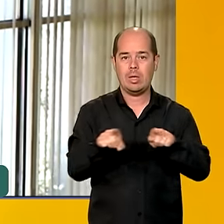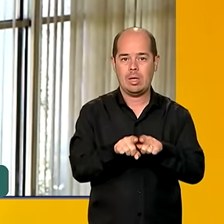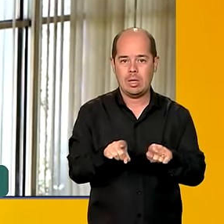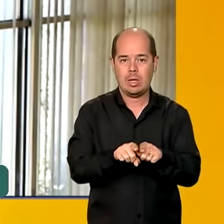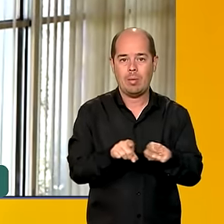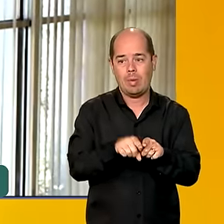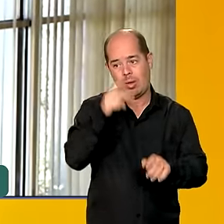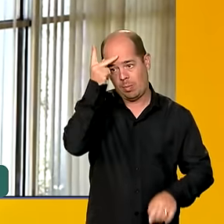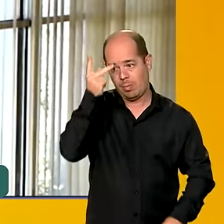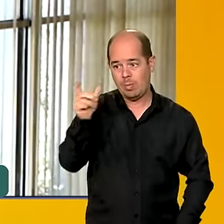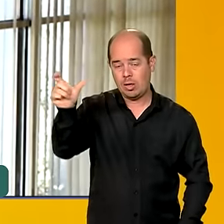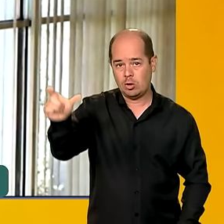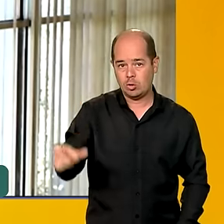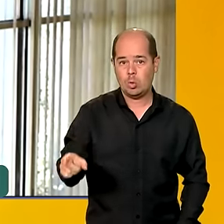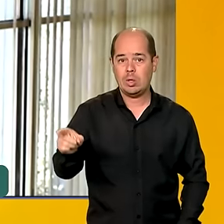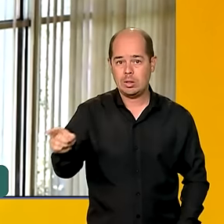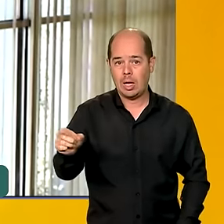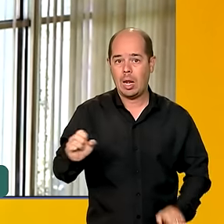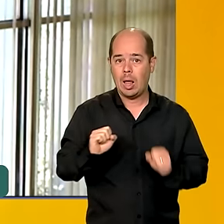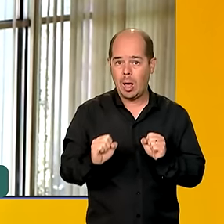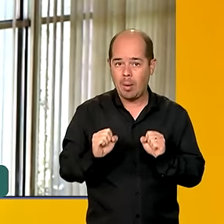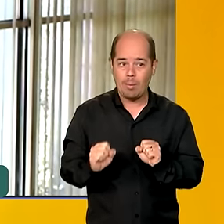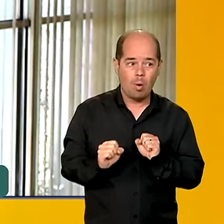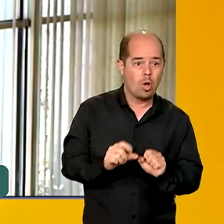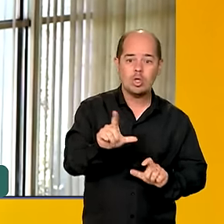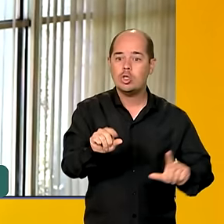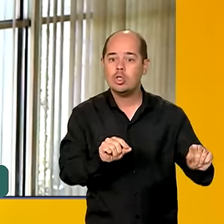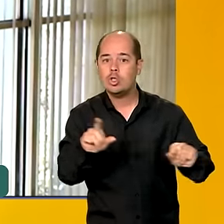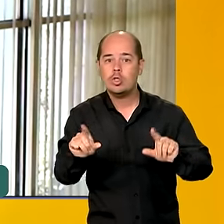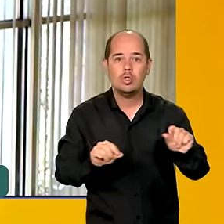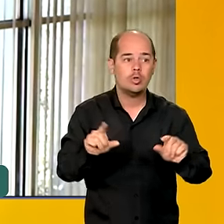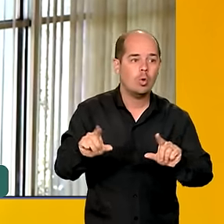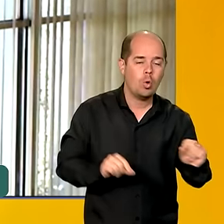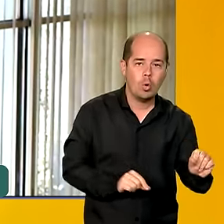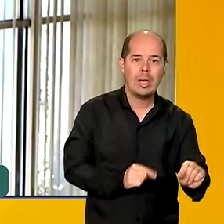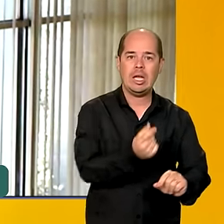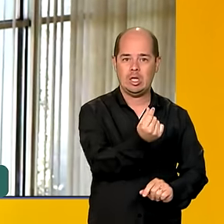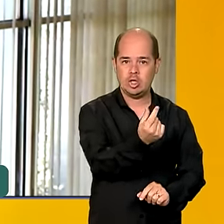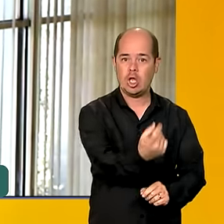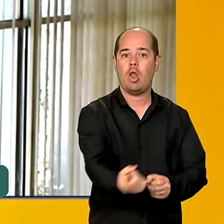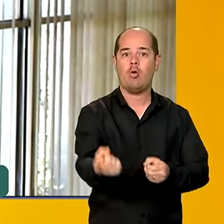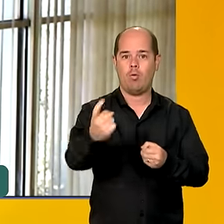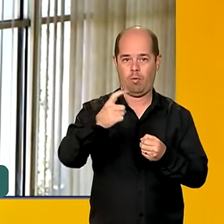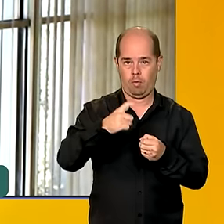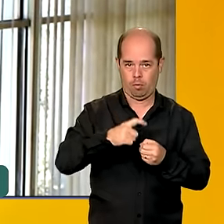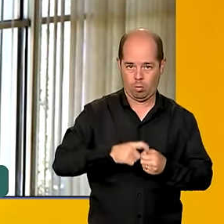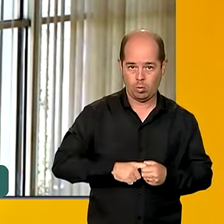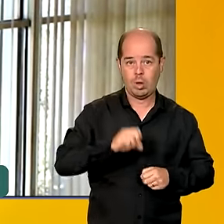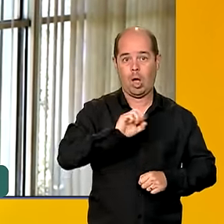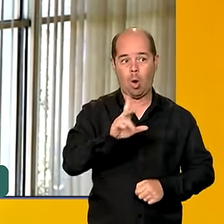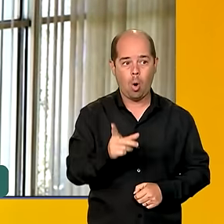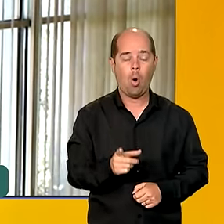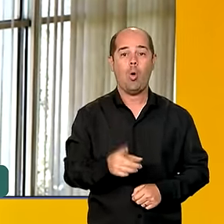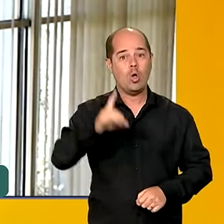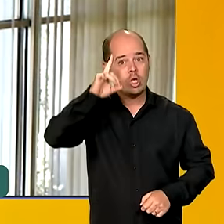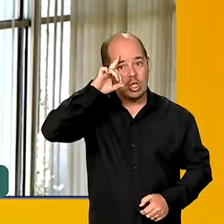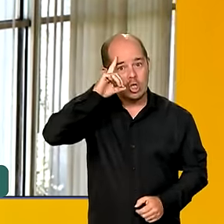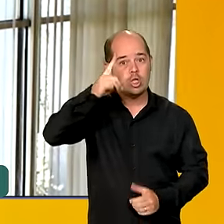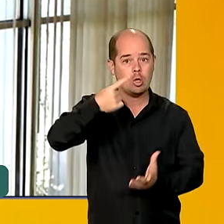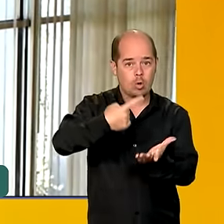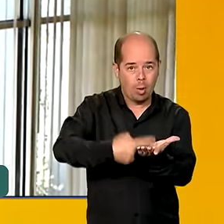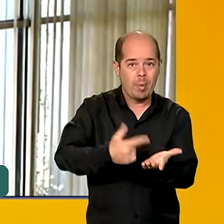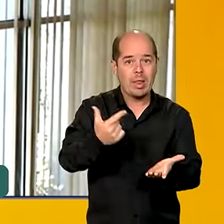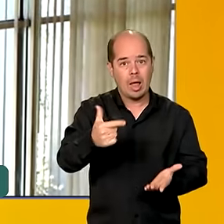reembolso, de remarcar viagens com um período de até 12 meses. vezes, aqueles consumidores que optarem